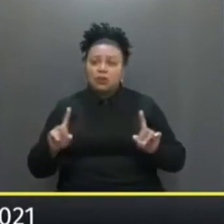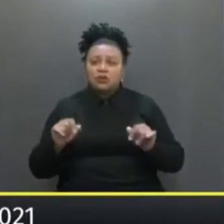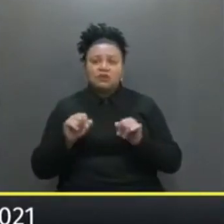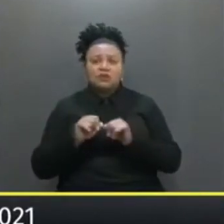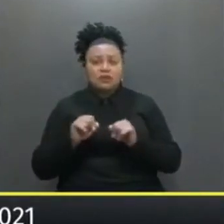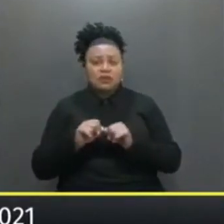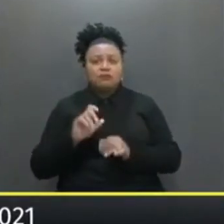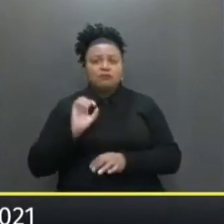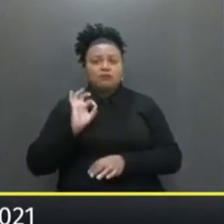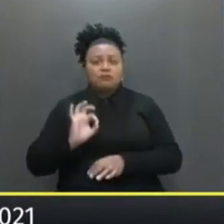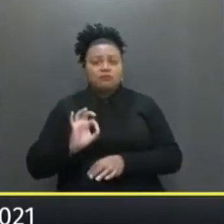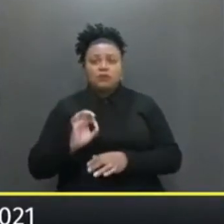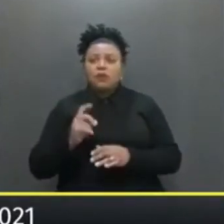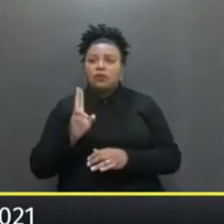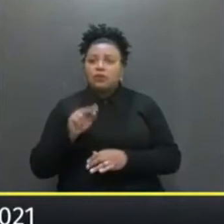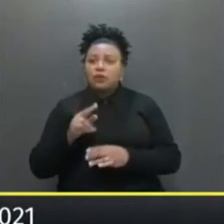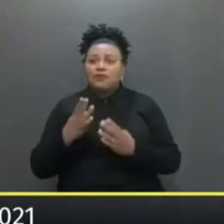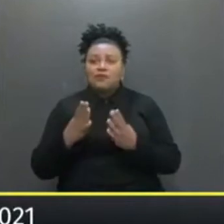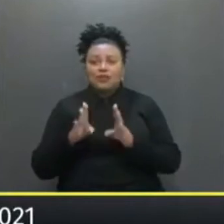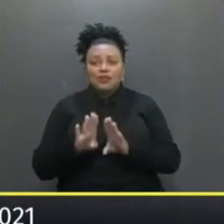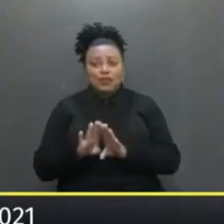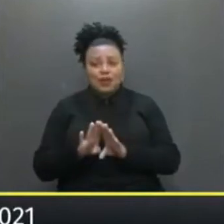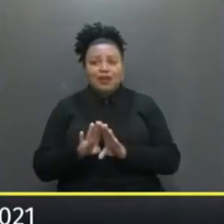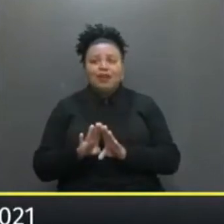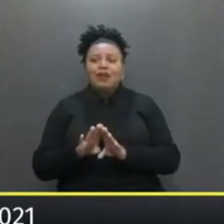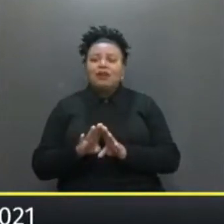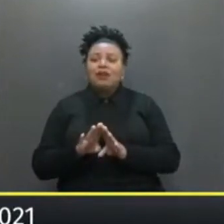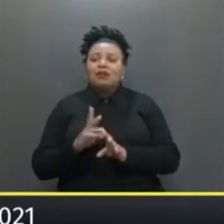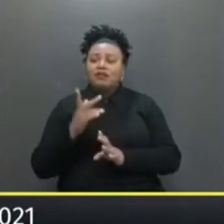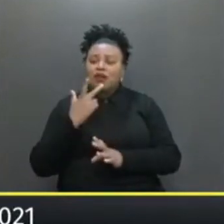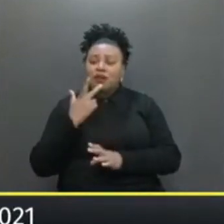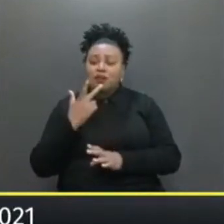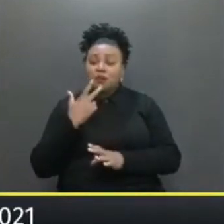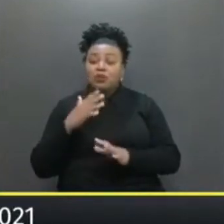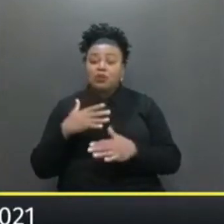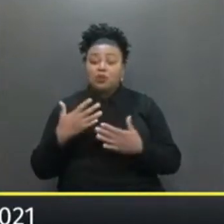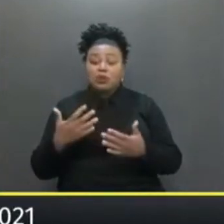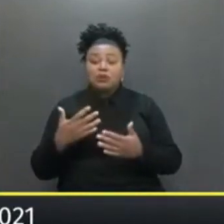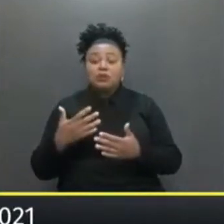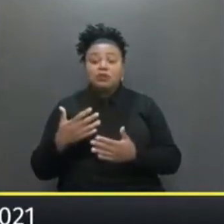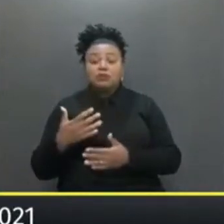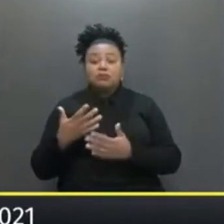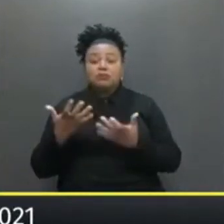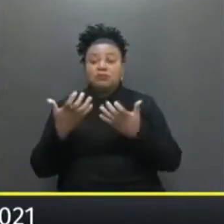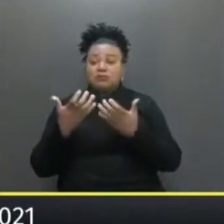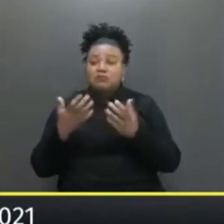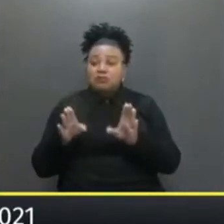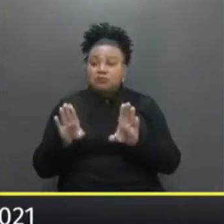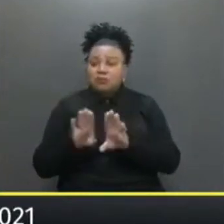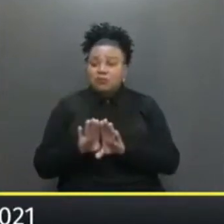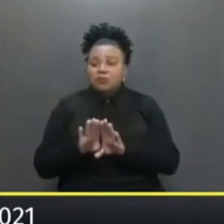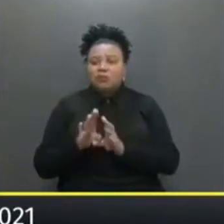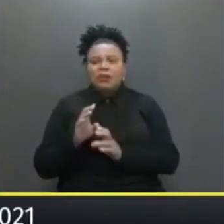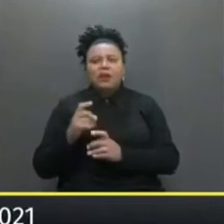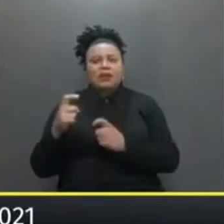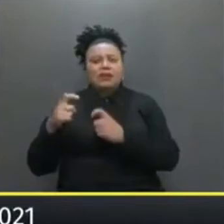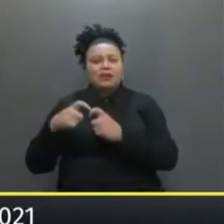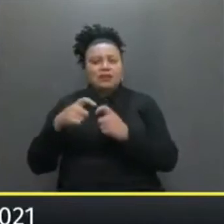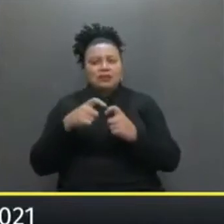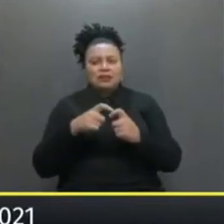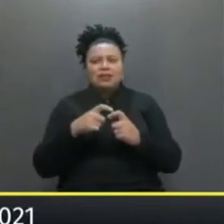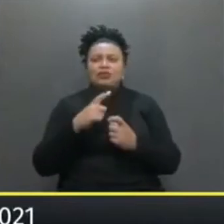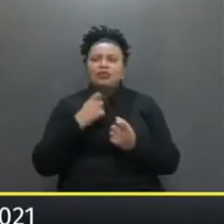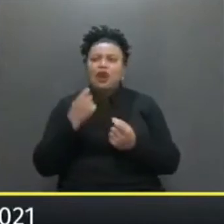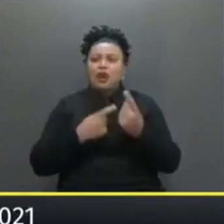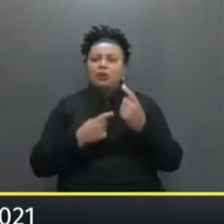fizemos Questão de nunca fechar E batemos Nessa tecla E quando eventualmente Se quis se fechar Até consultórios Que